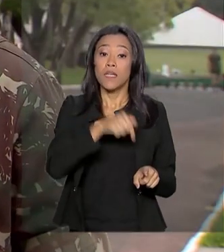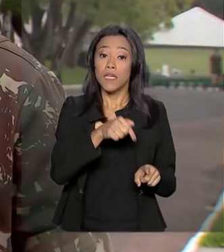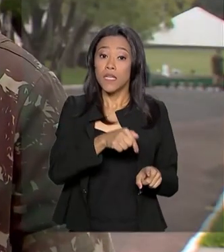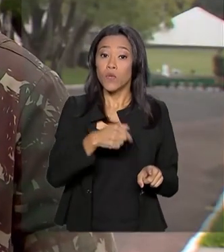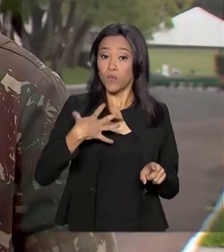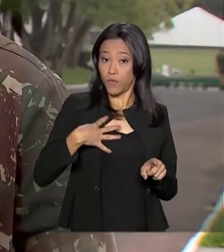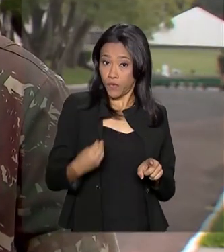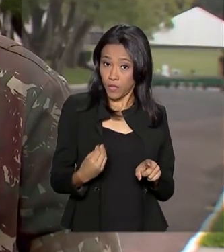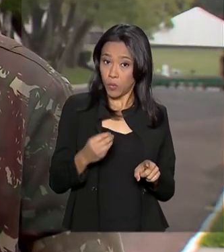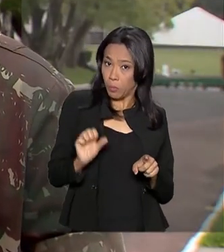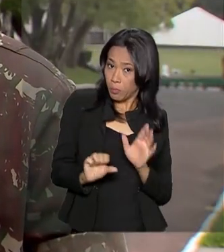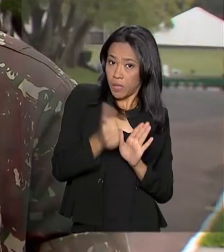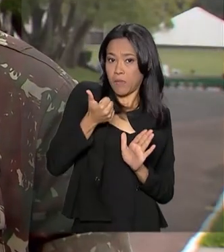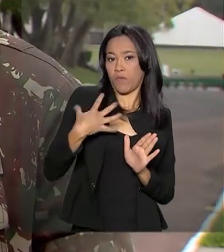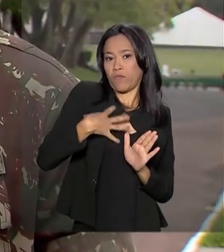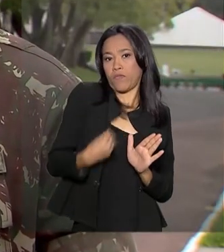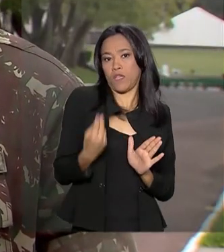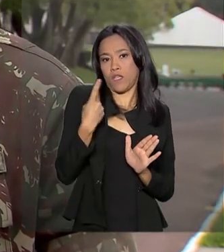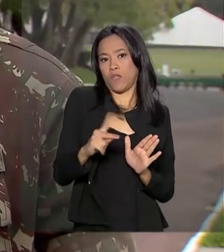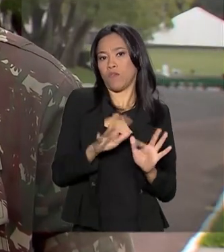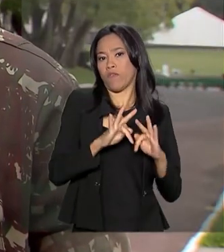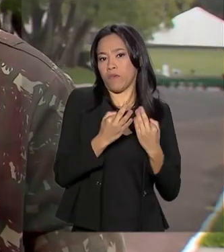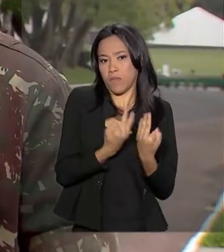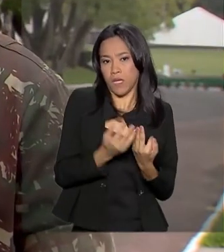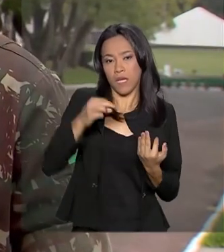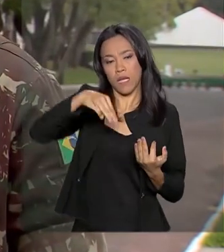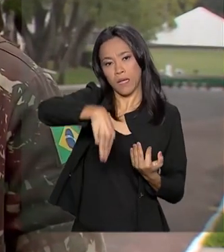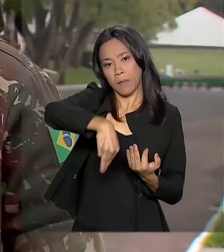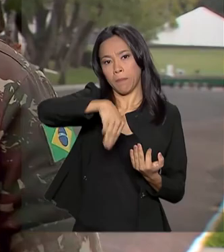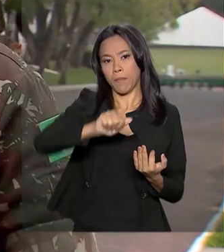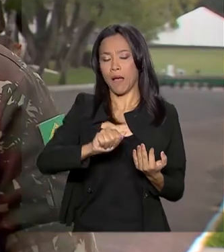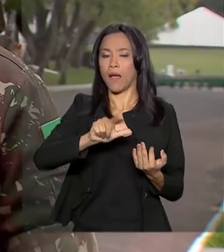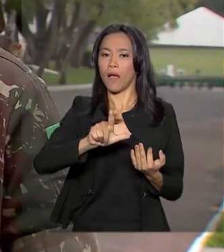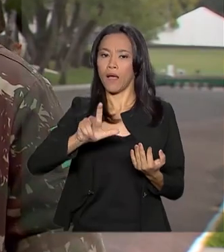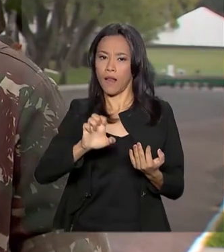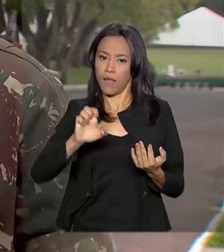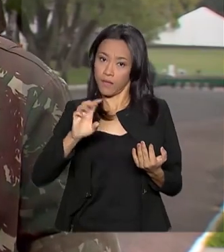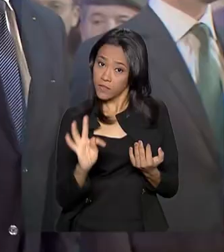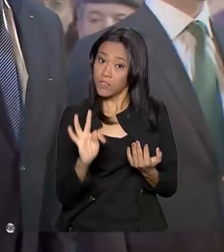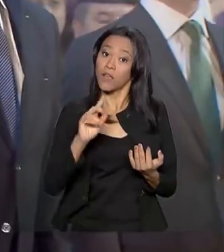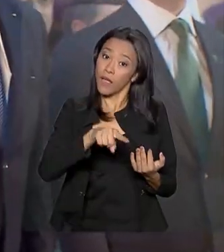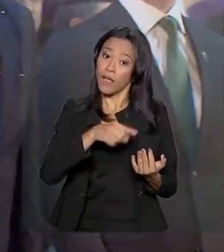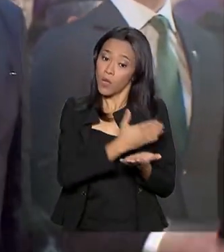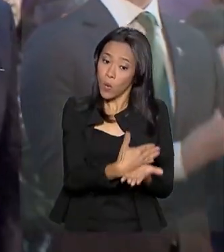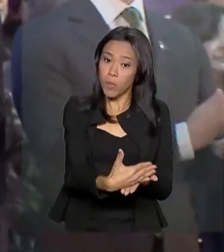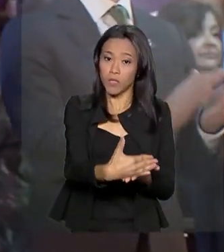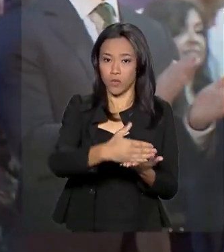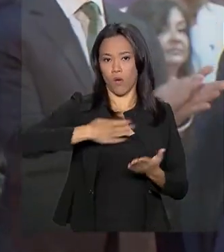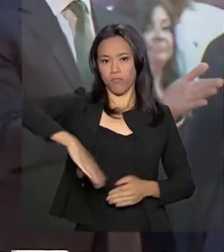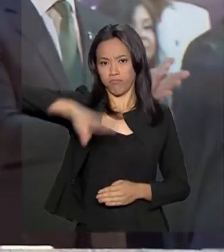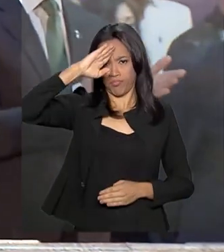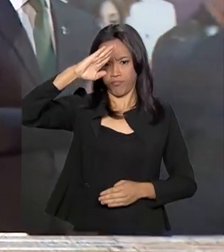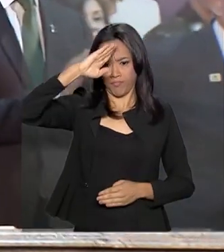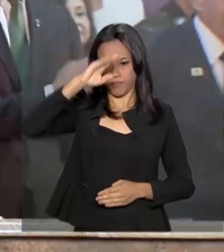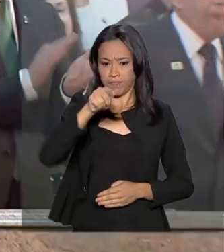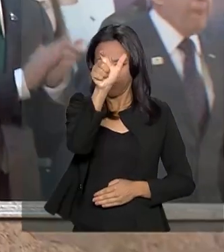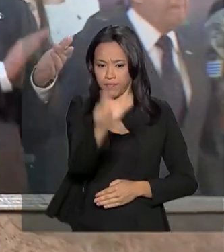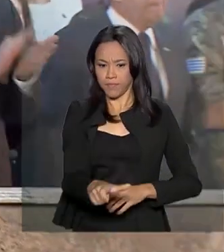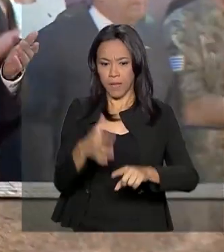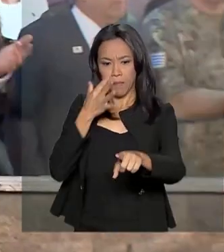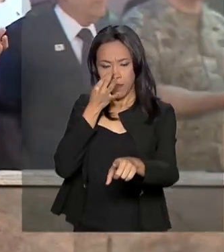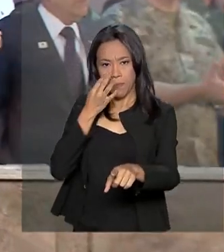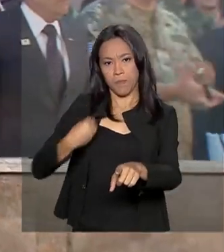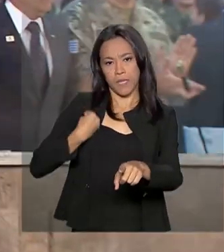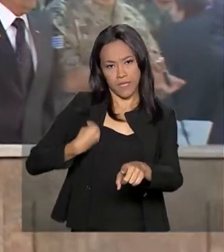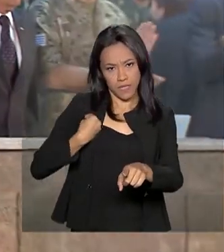filho, o primogênito da família, Emílio Luiz Malé, foi convidado a ingressar na Real Academia Militar. Nós temos aqui a presença do presidente e do